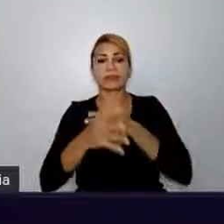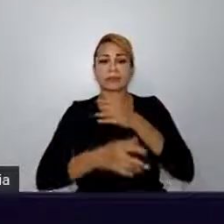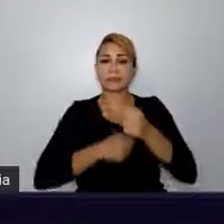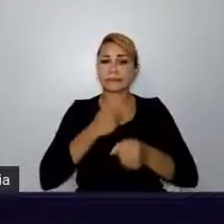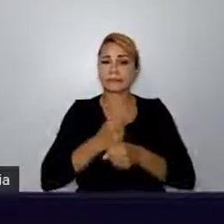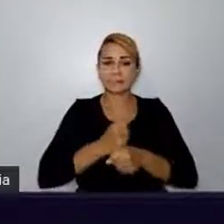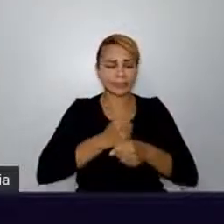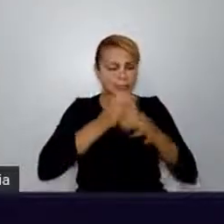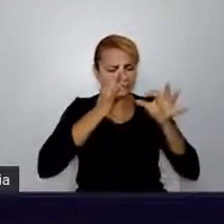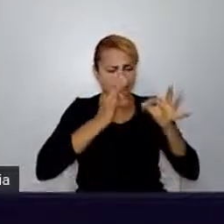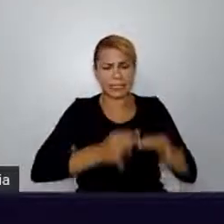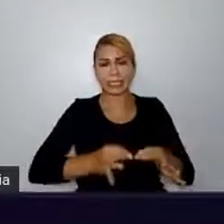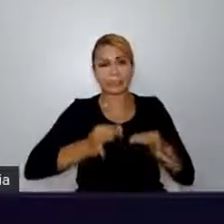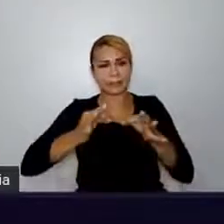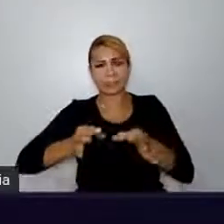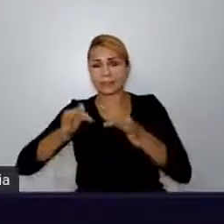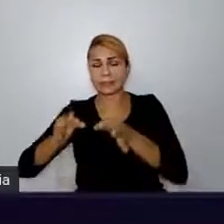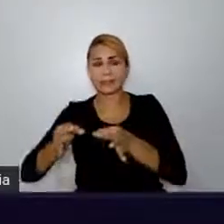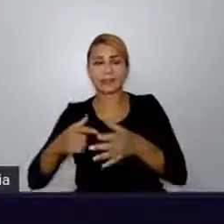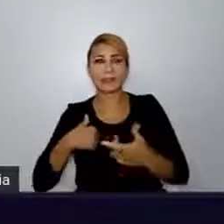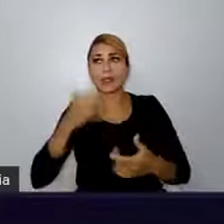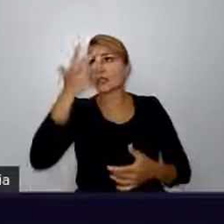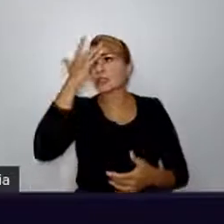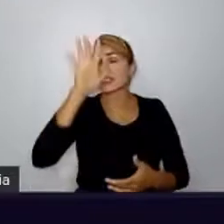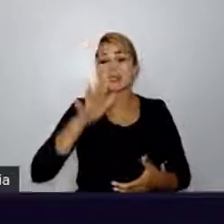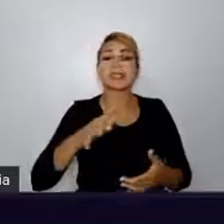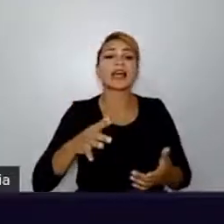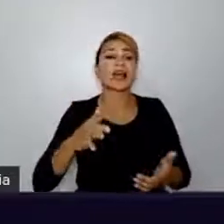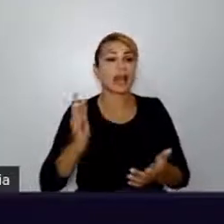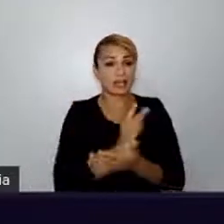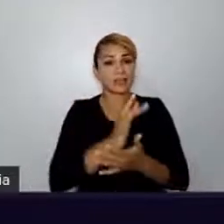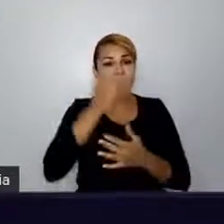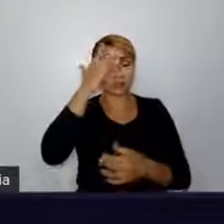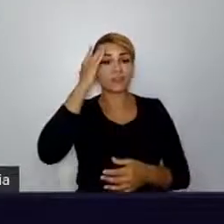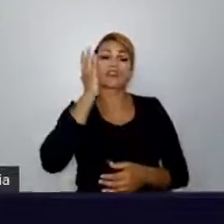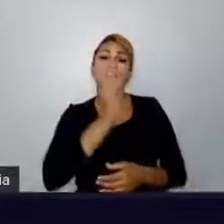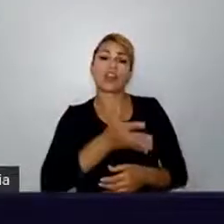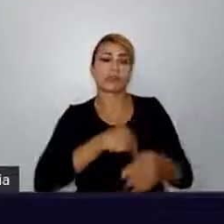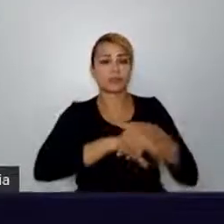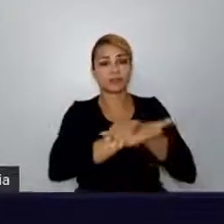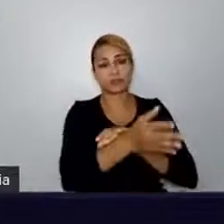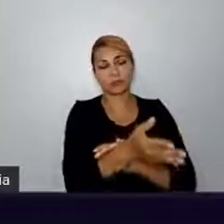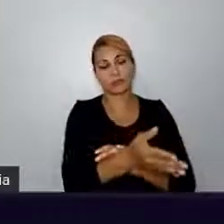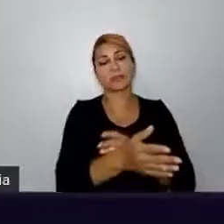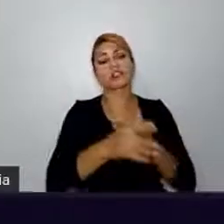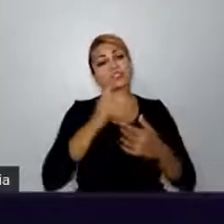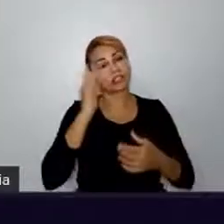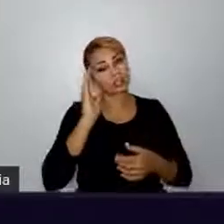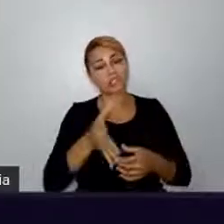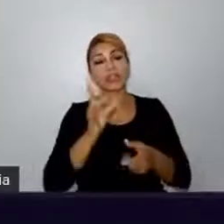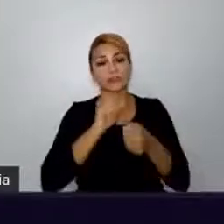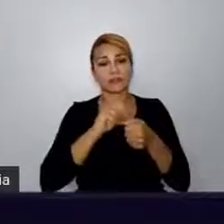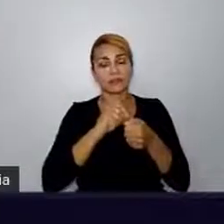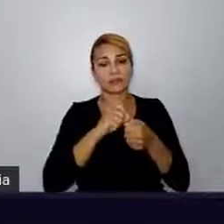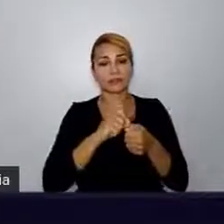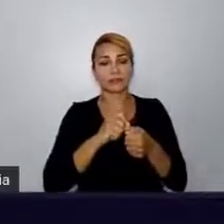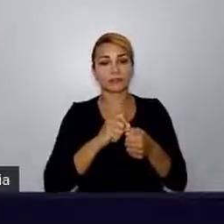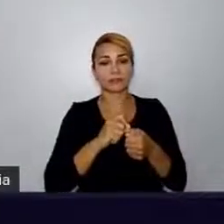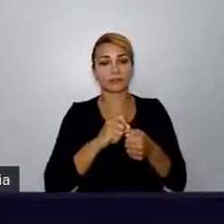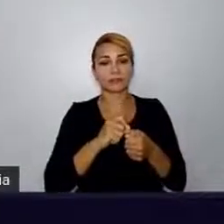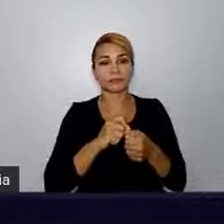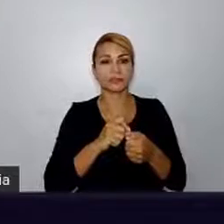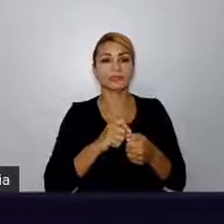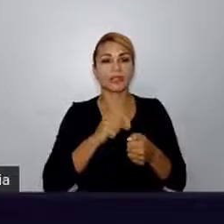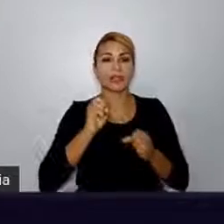sem saber o que eu faço. E as pessoas já estão muito acostumadas. Eu até fiz parte de um workshop